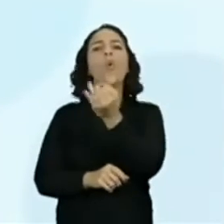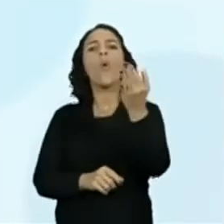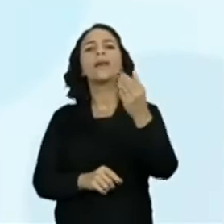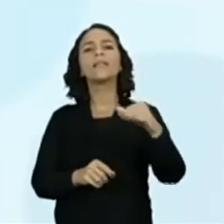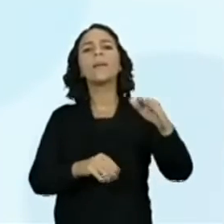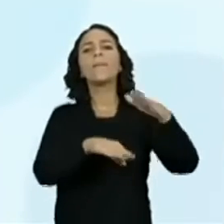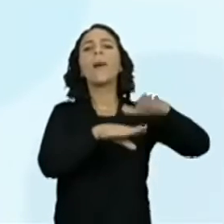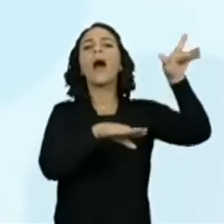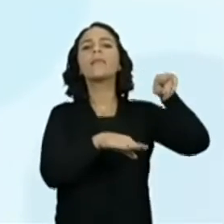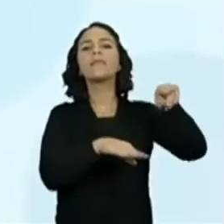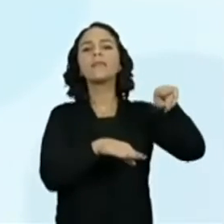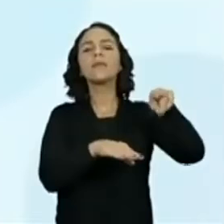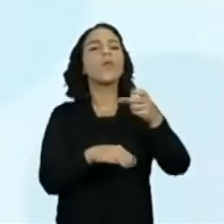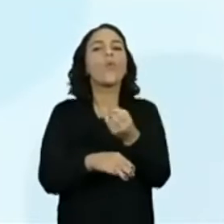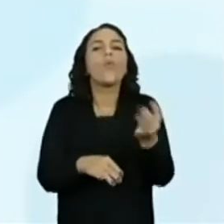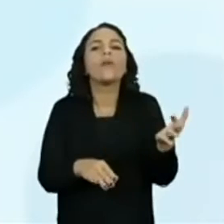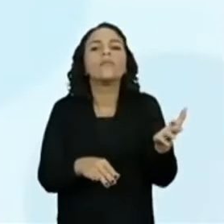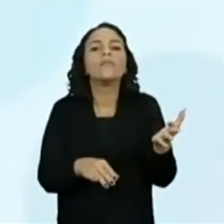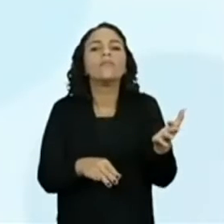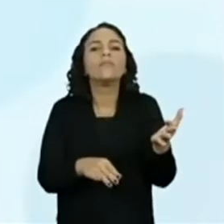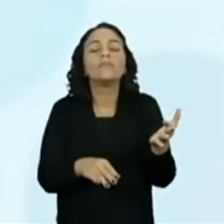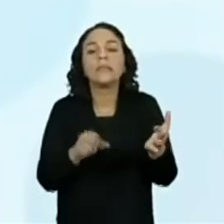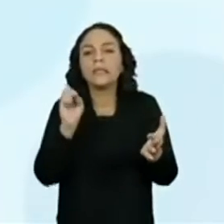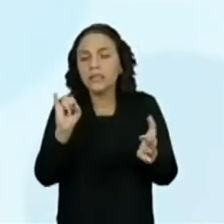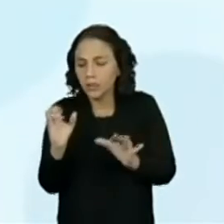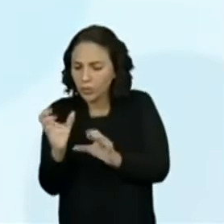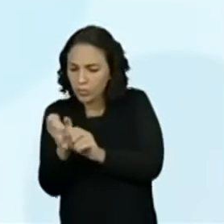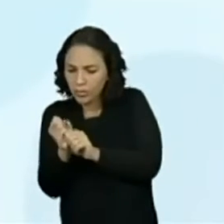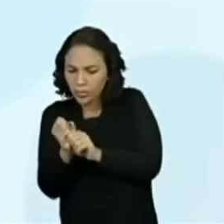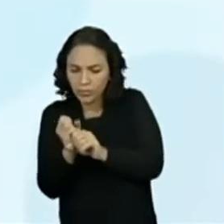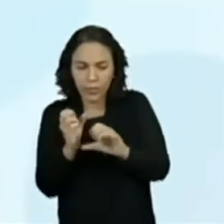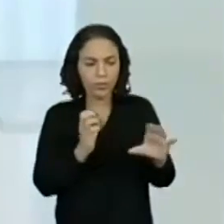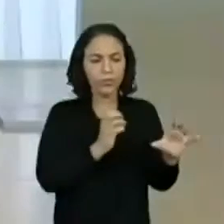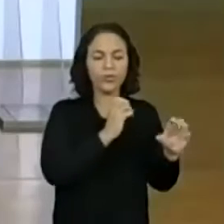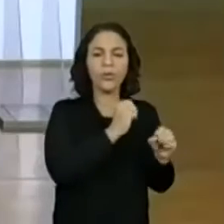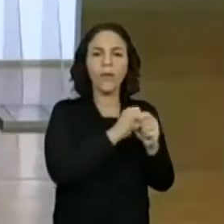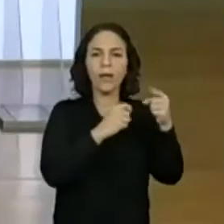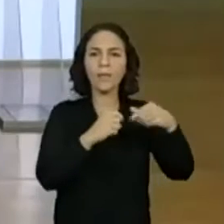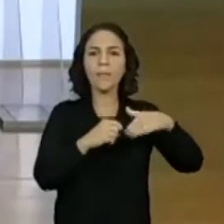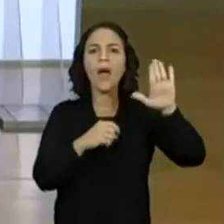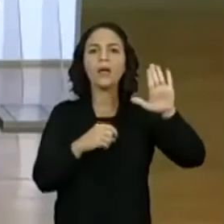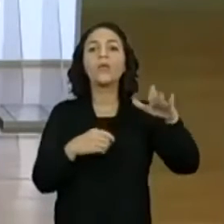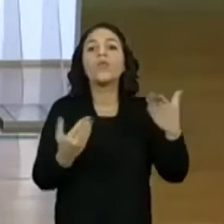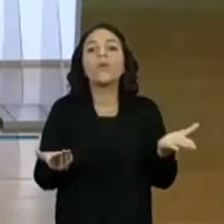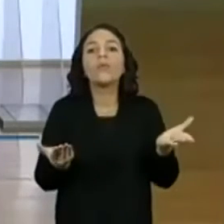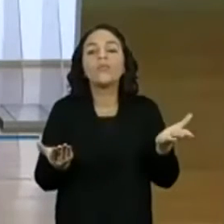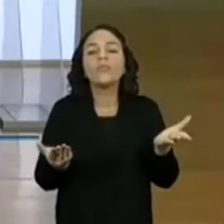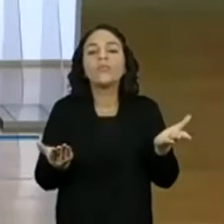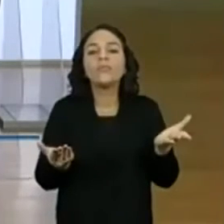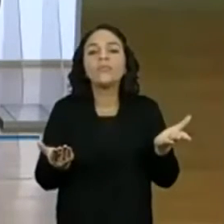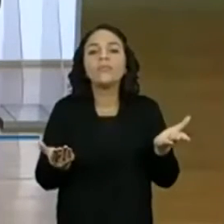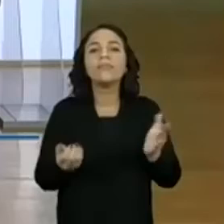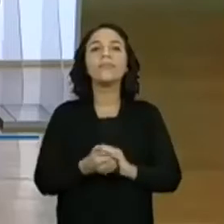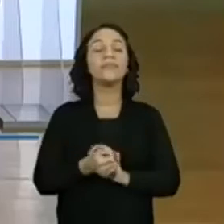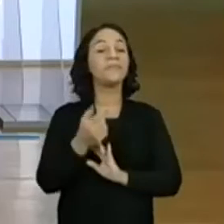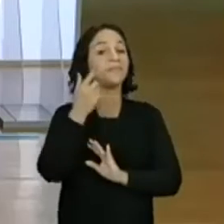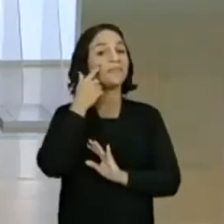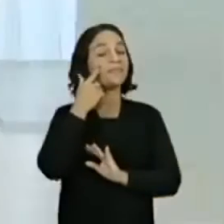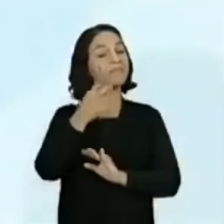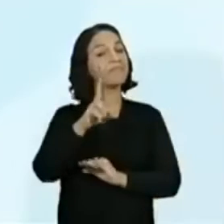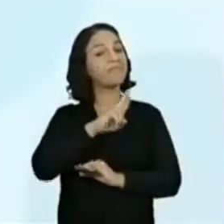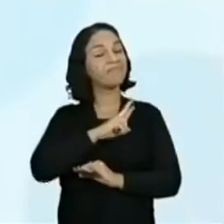tinha nove. Quantas a mais, hein, professora? Do oito para o nove é simples, hein? Isso, já estão colocando.